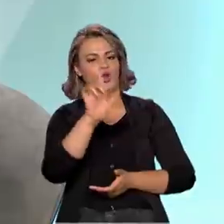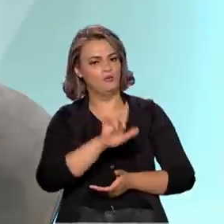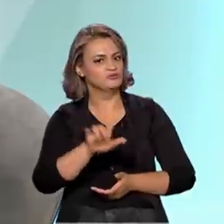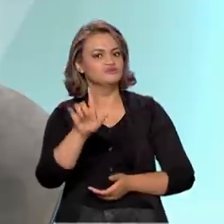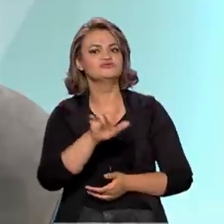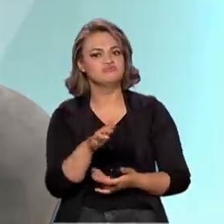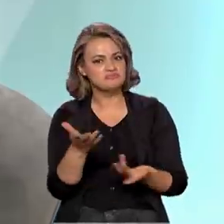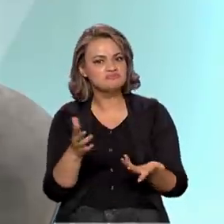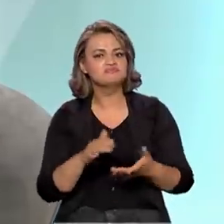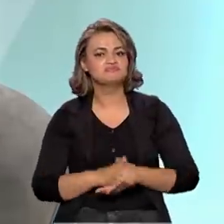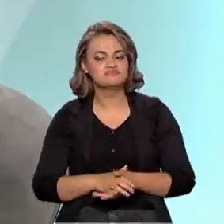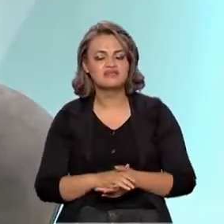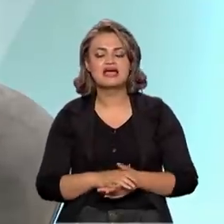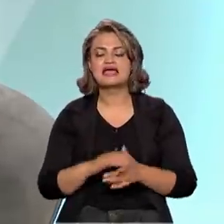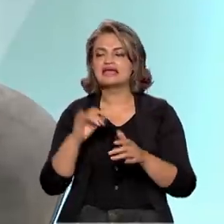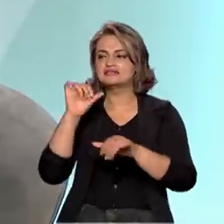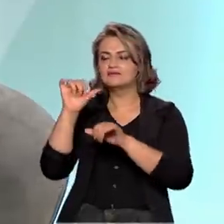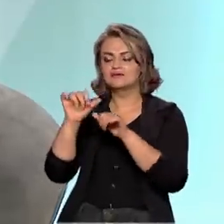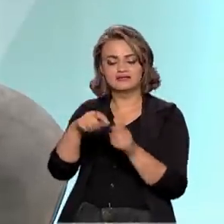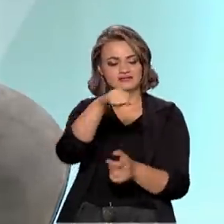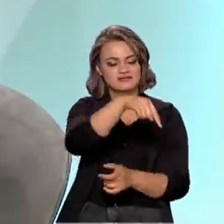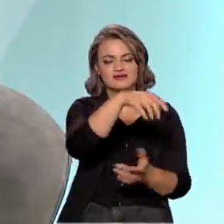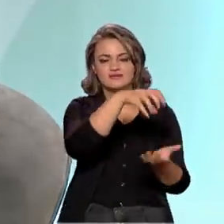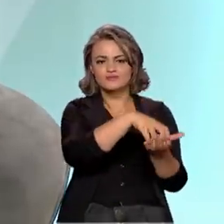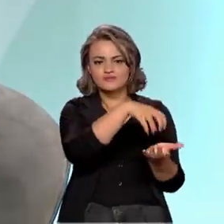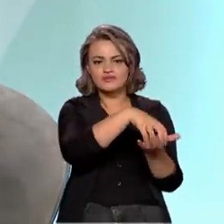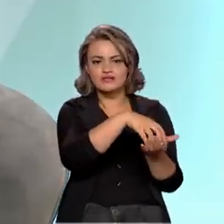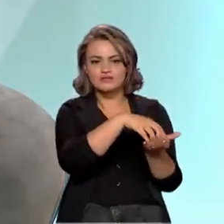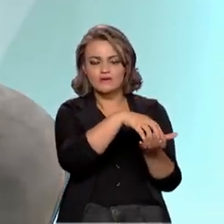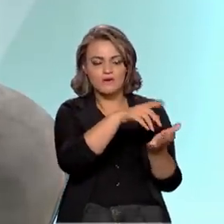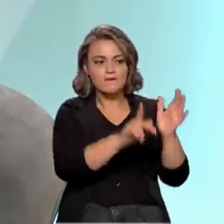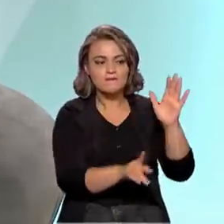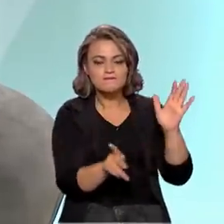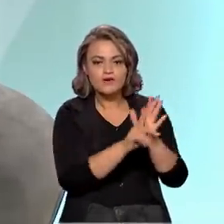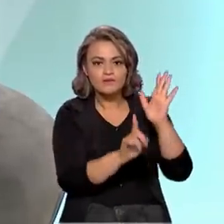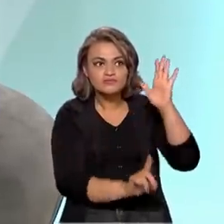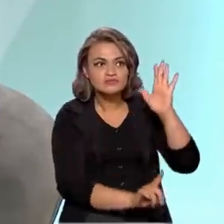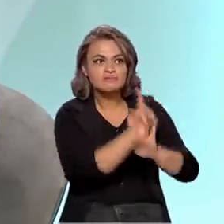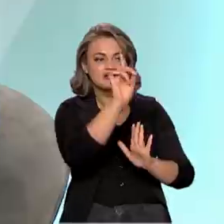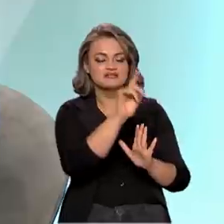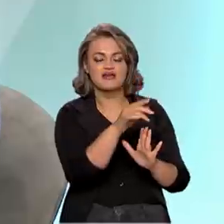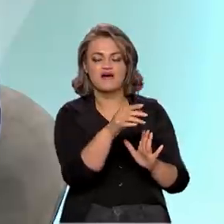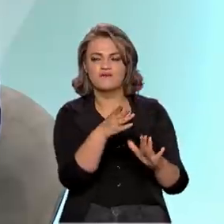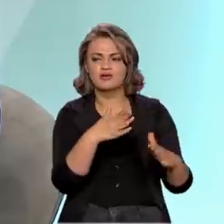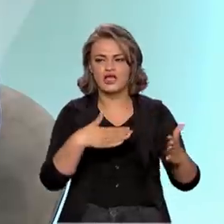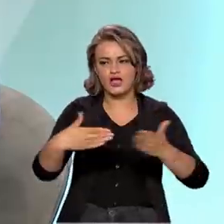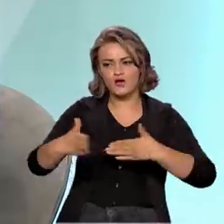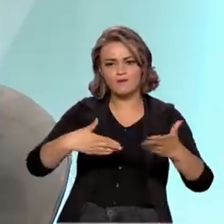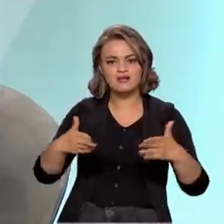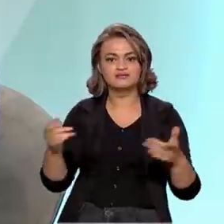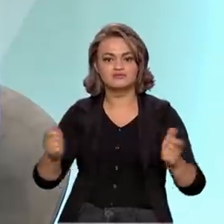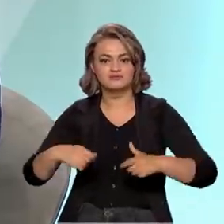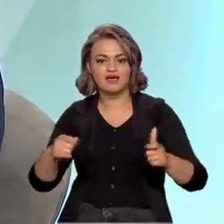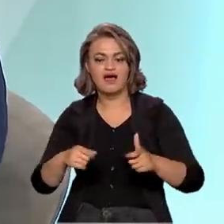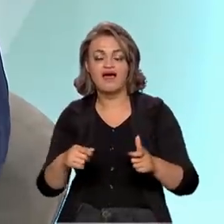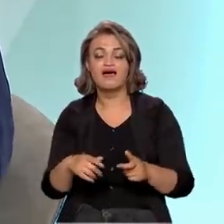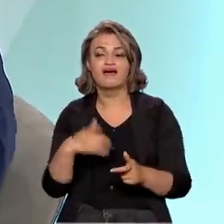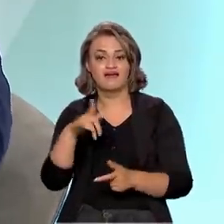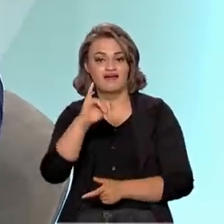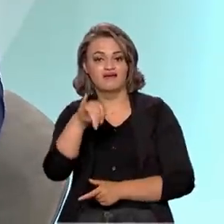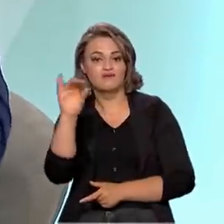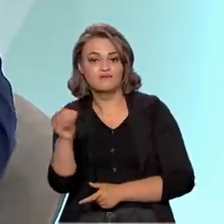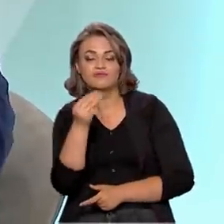Essa é a ideia. A transformação do centro num centro espacial comercial tem essa oportunidade de se poder